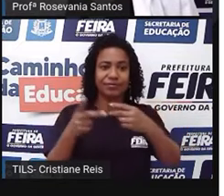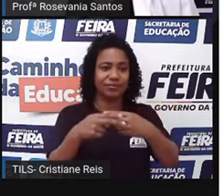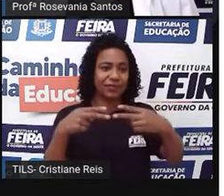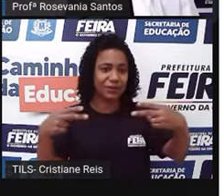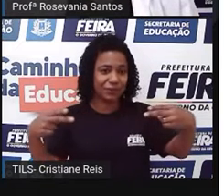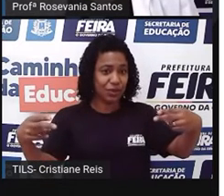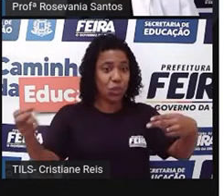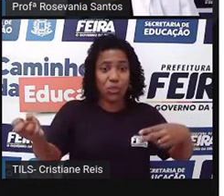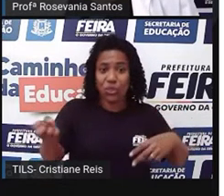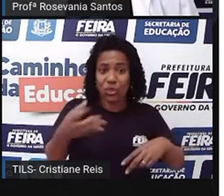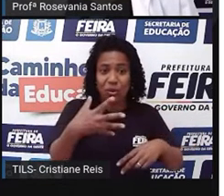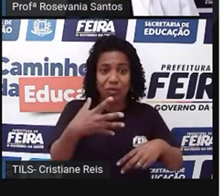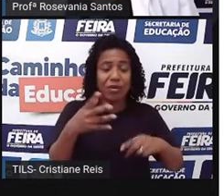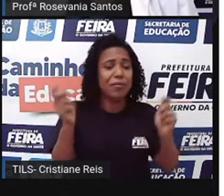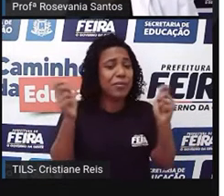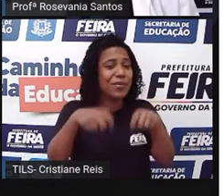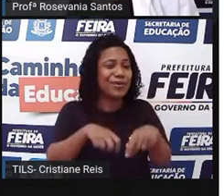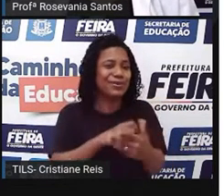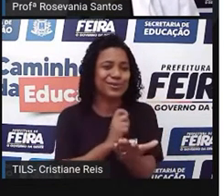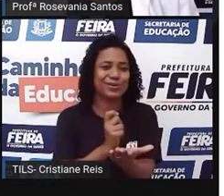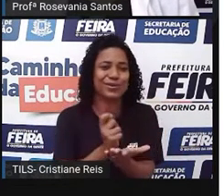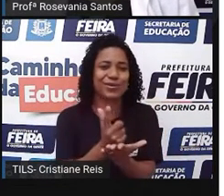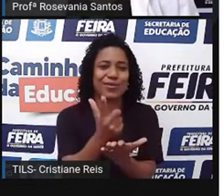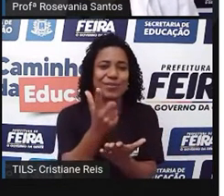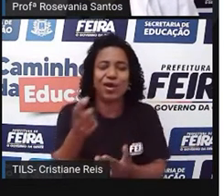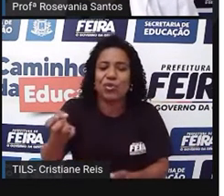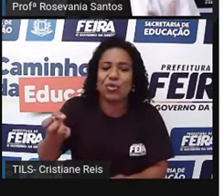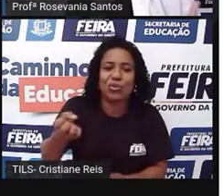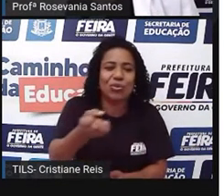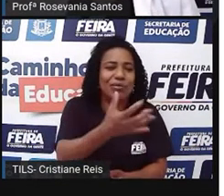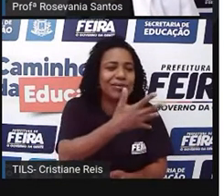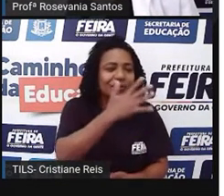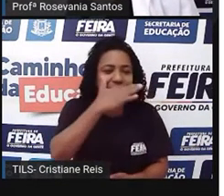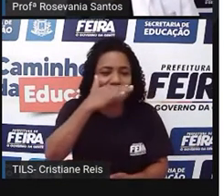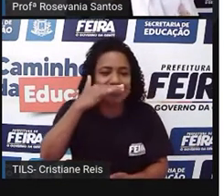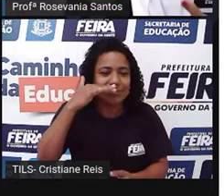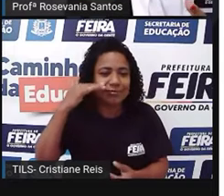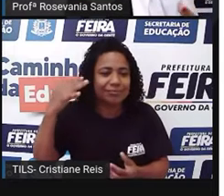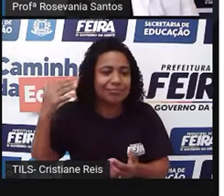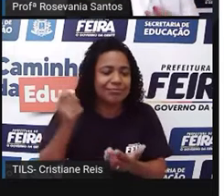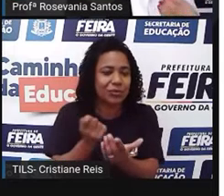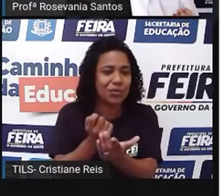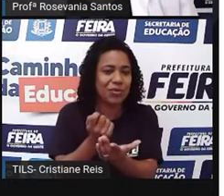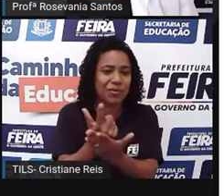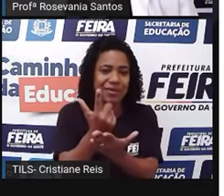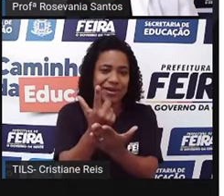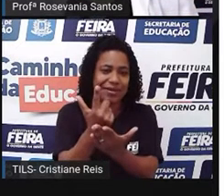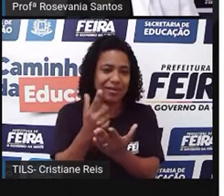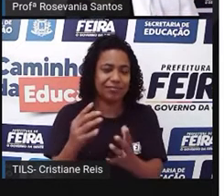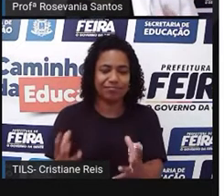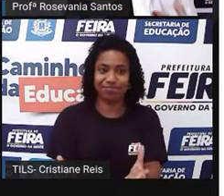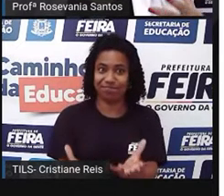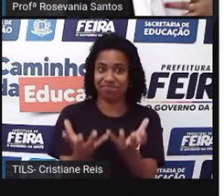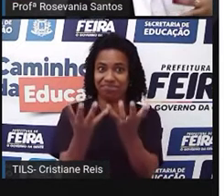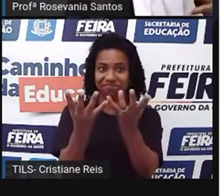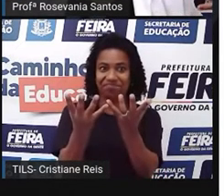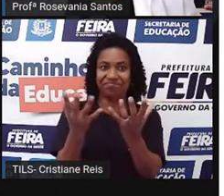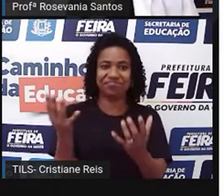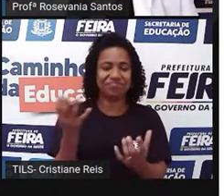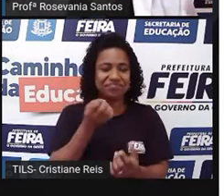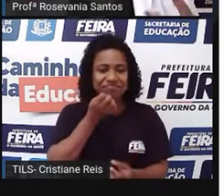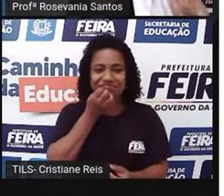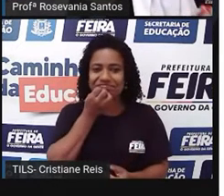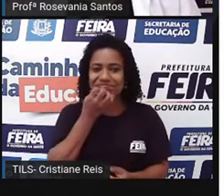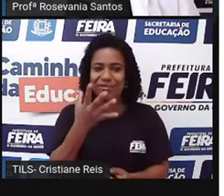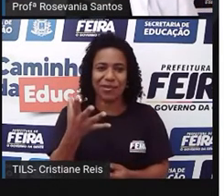ter a oportunidade de consumir esse produto mais fresquinho, ele também vai estar bem mais vistoso, né, vai estar